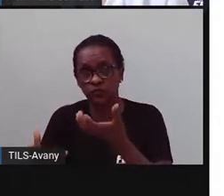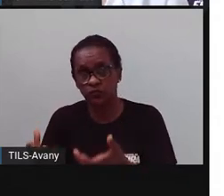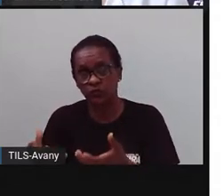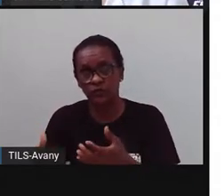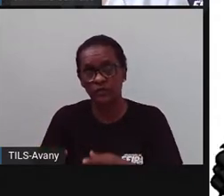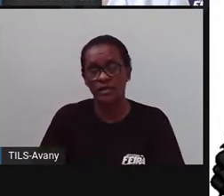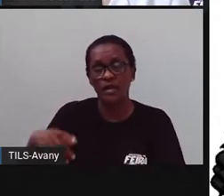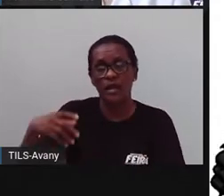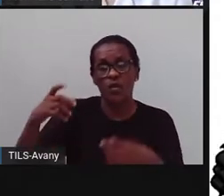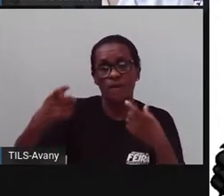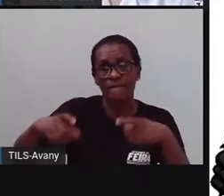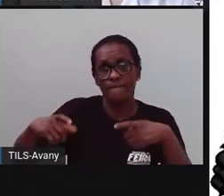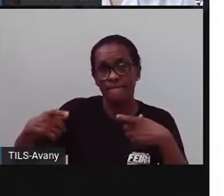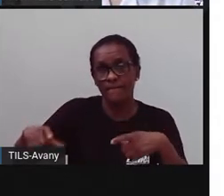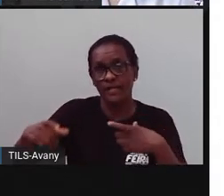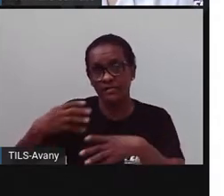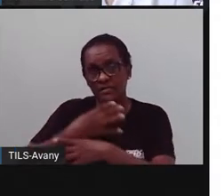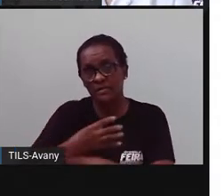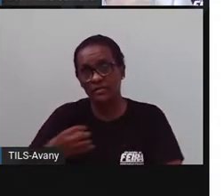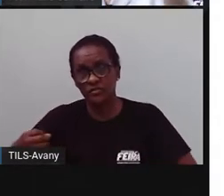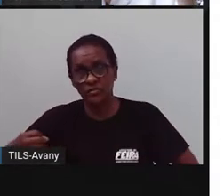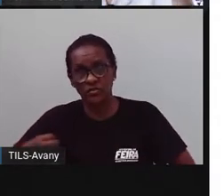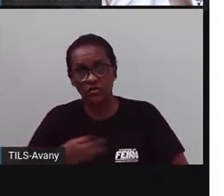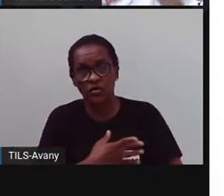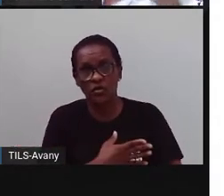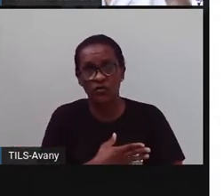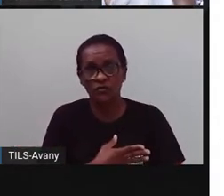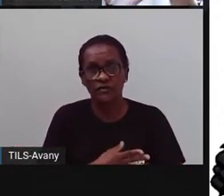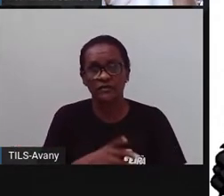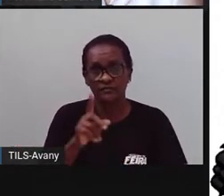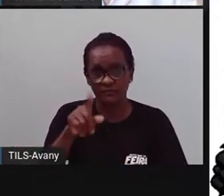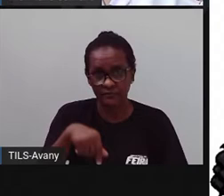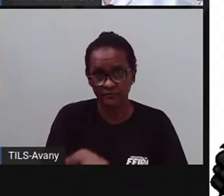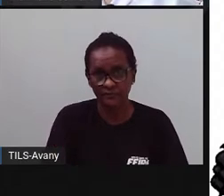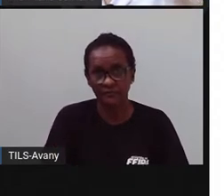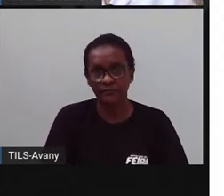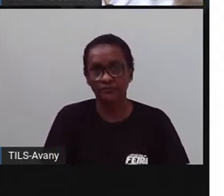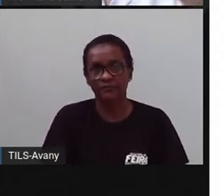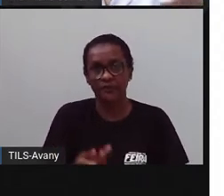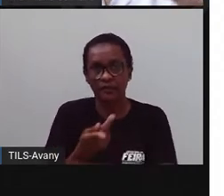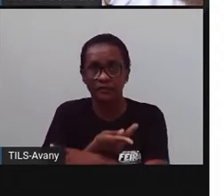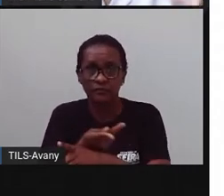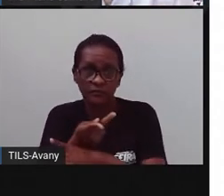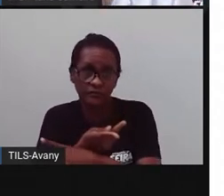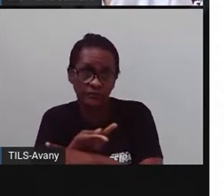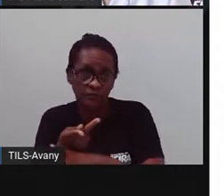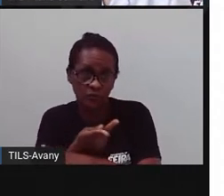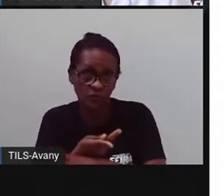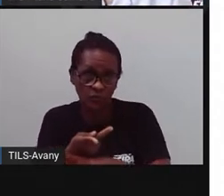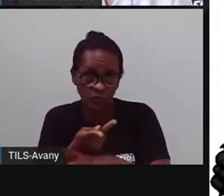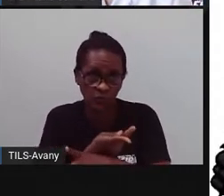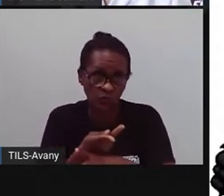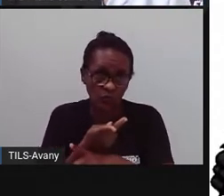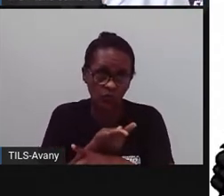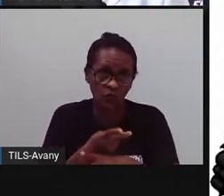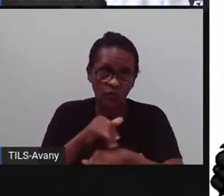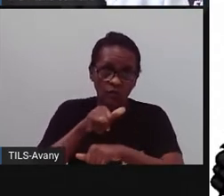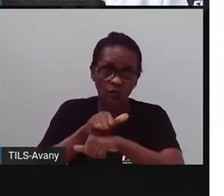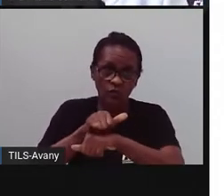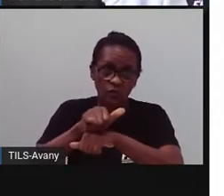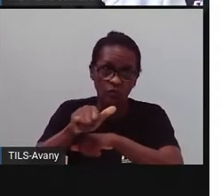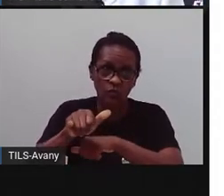Cidade Nova, né? Quem aí lembra? Nós fizemos aquela procura, né? A gente fez aquela busca no Google Maps